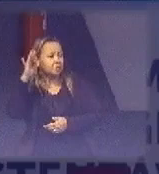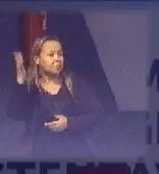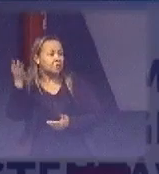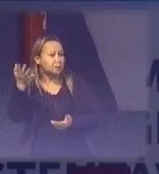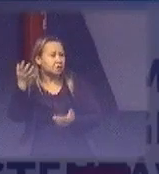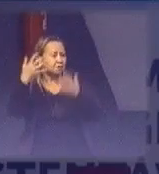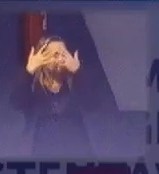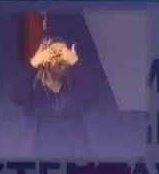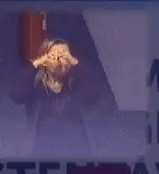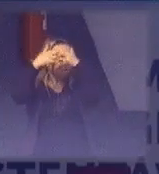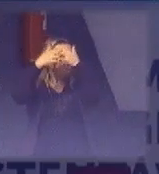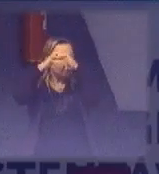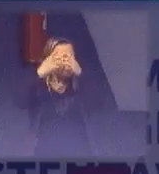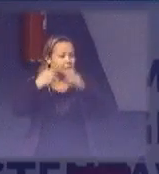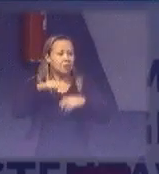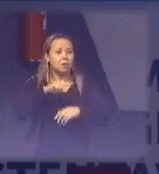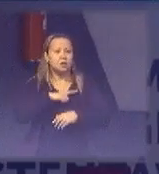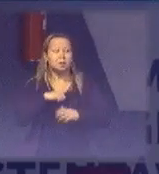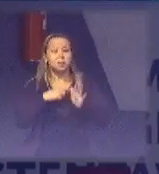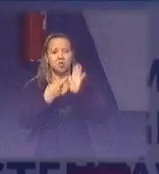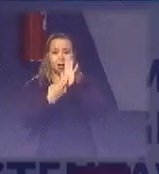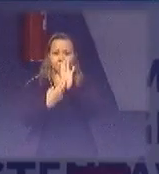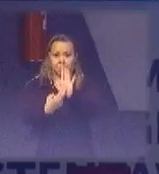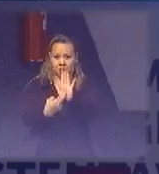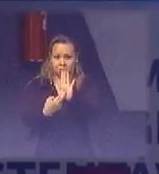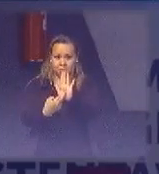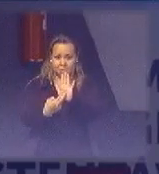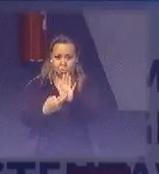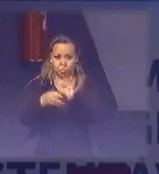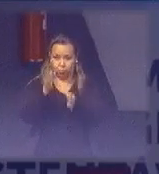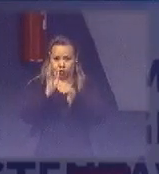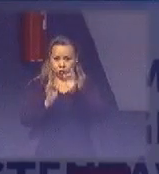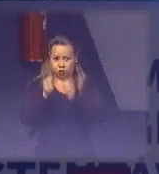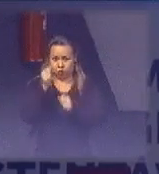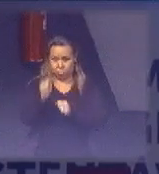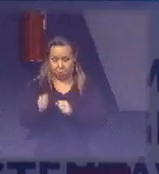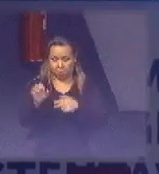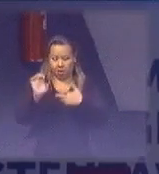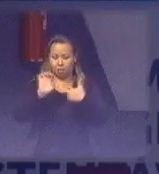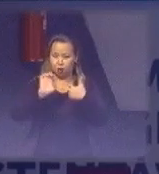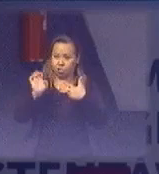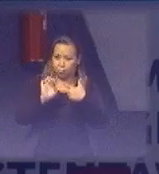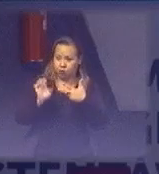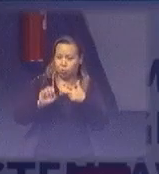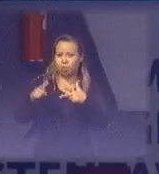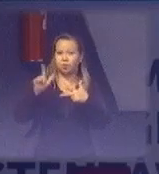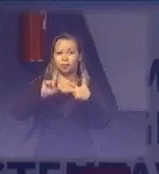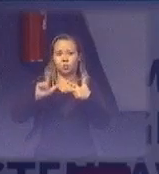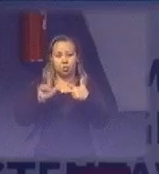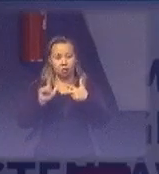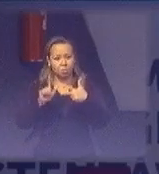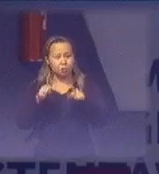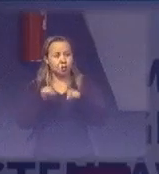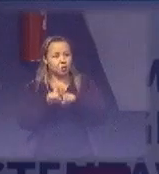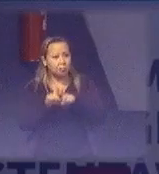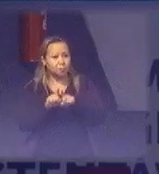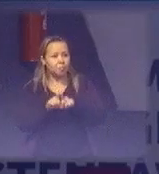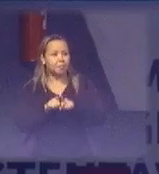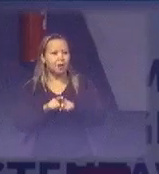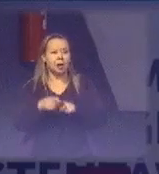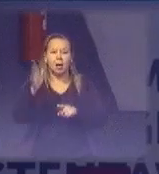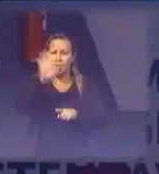Nós temos aqui representantes do Judiciário, do Executivo e do Legislativo, a nível federal,